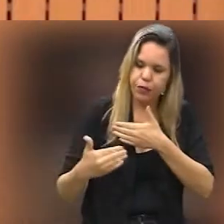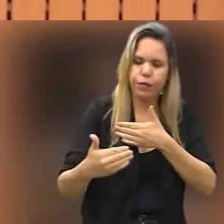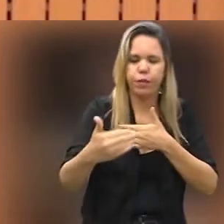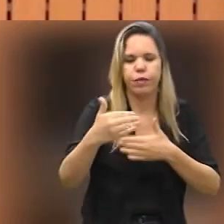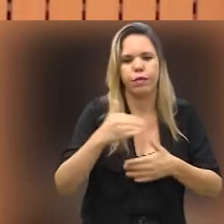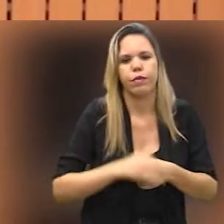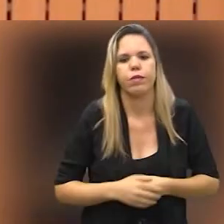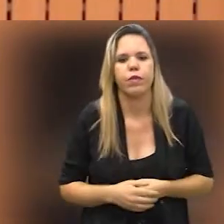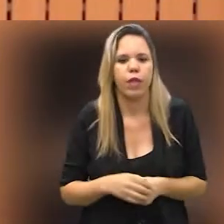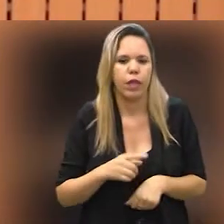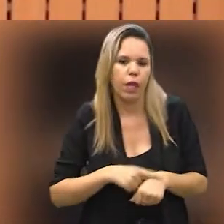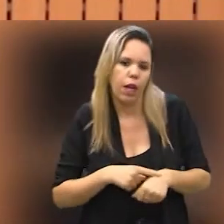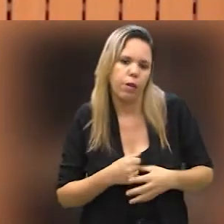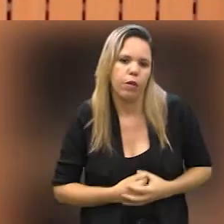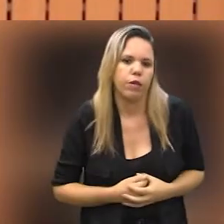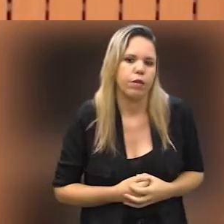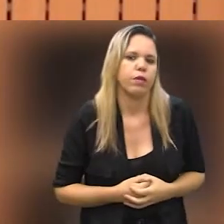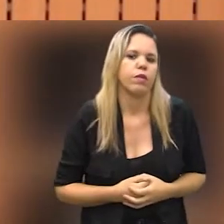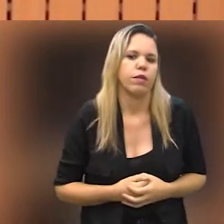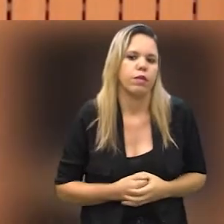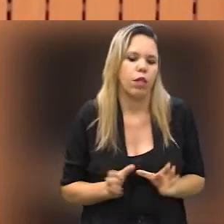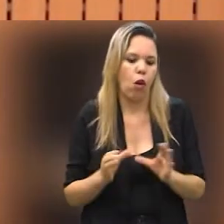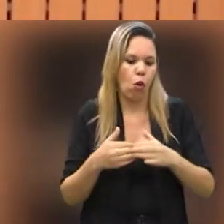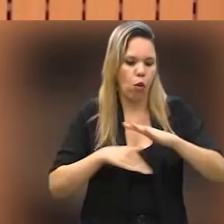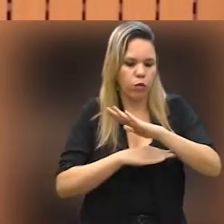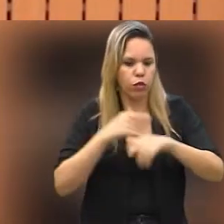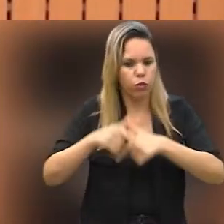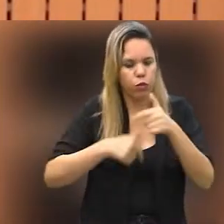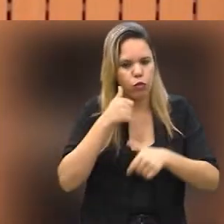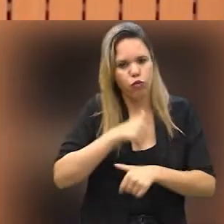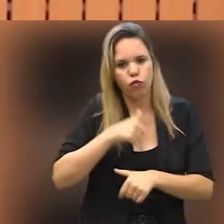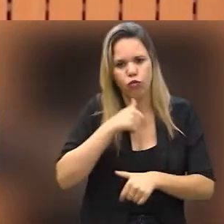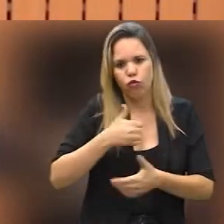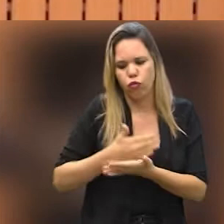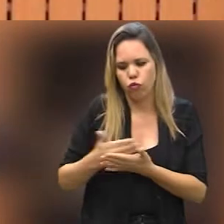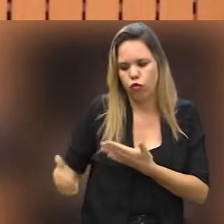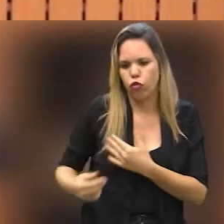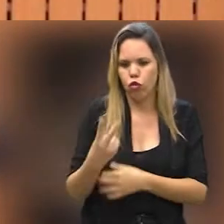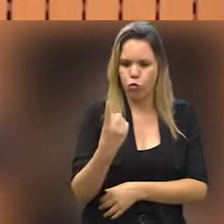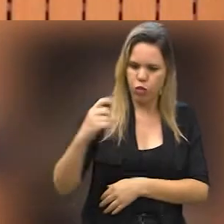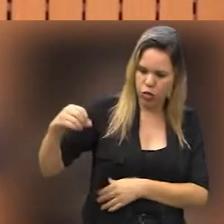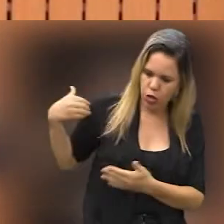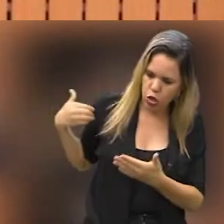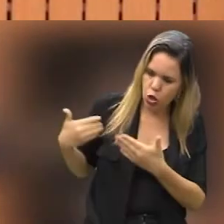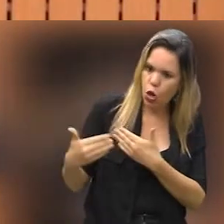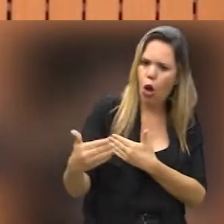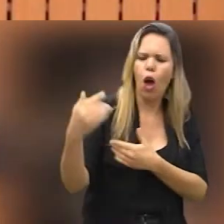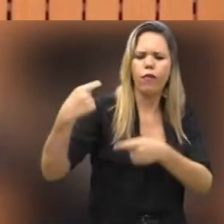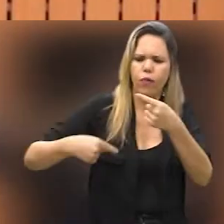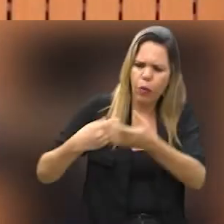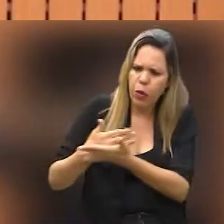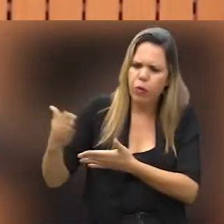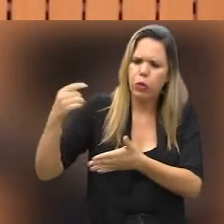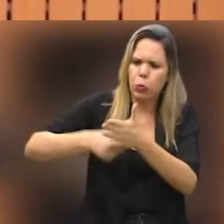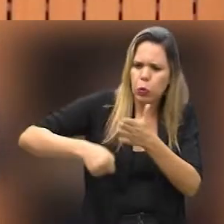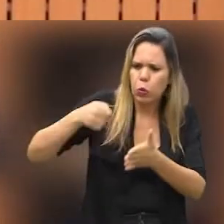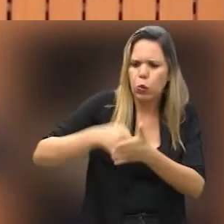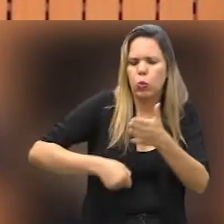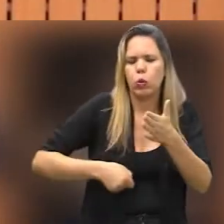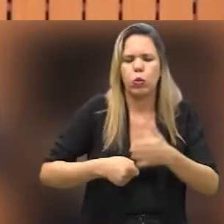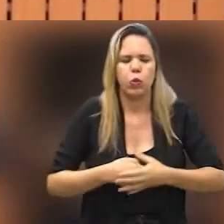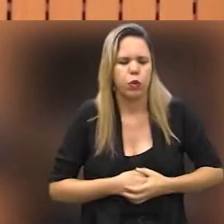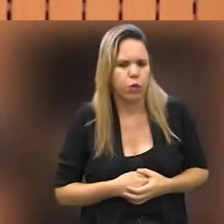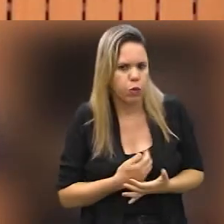já há algum tempo na Comissão da Mulher. Começamos esse debate lá em 2019, quando